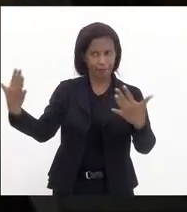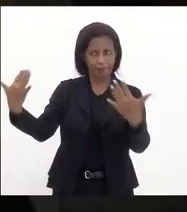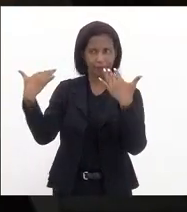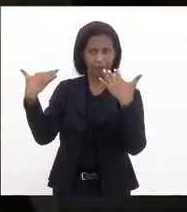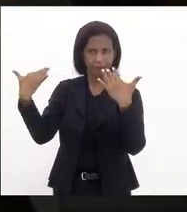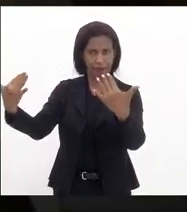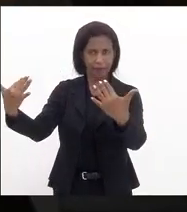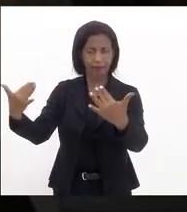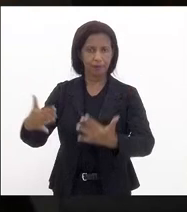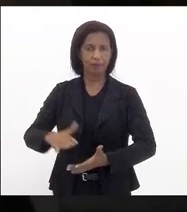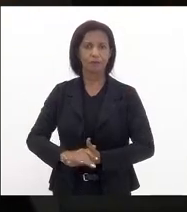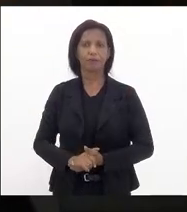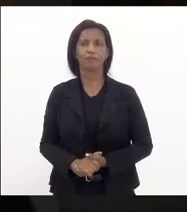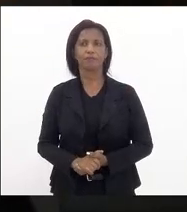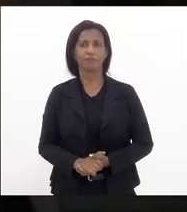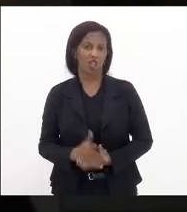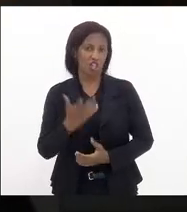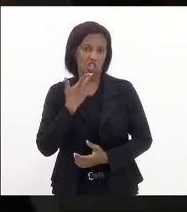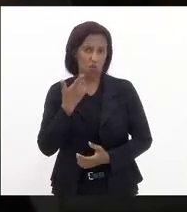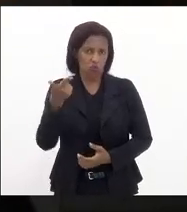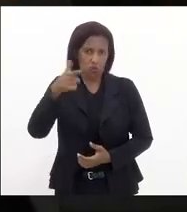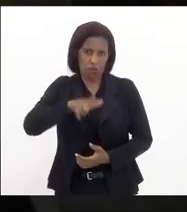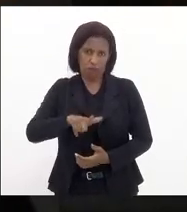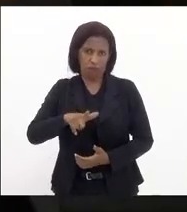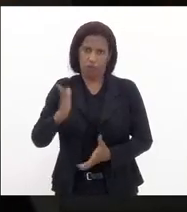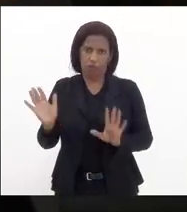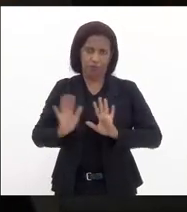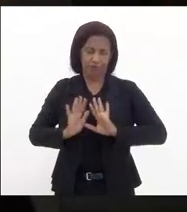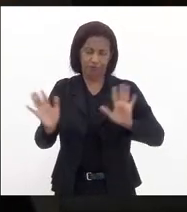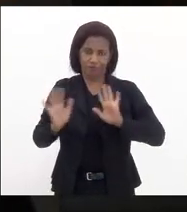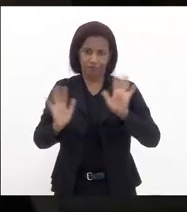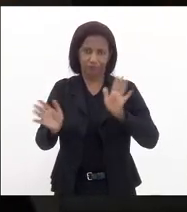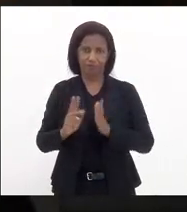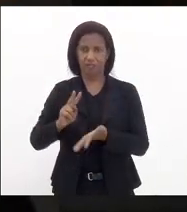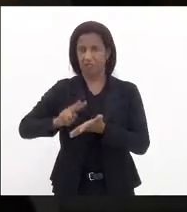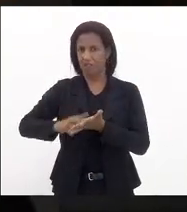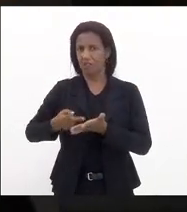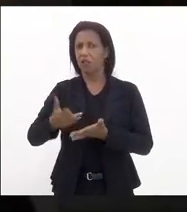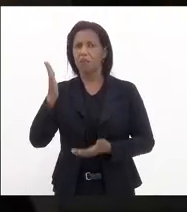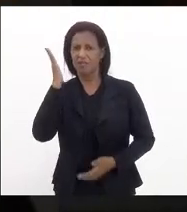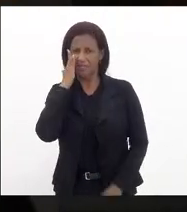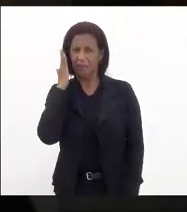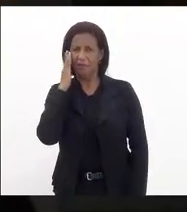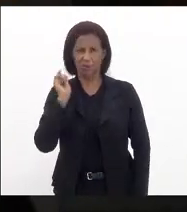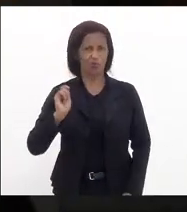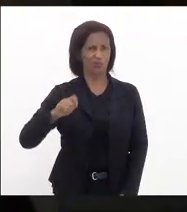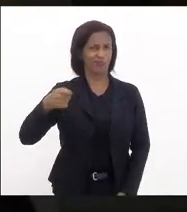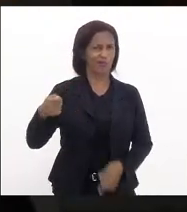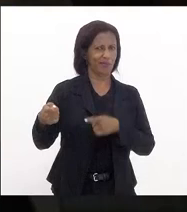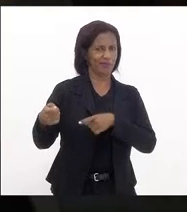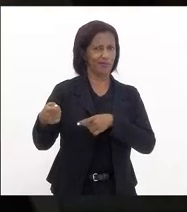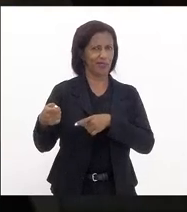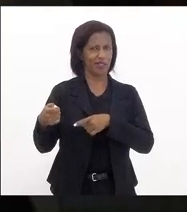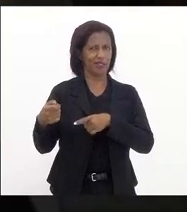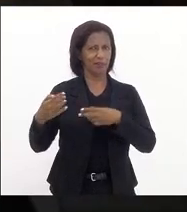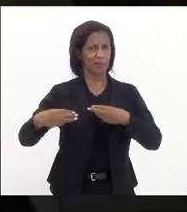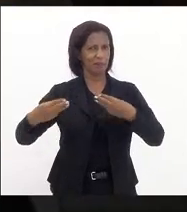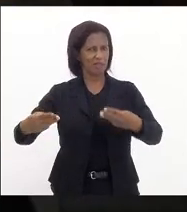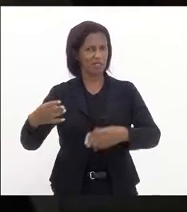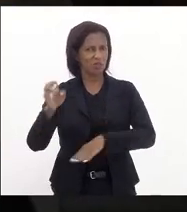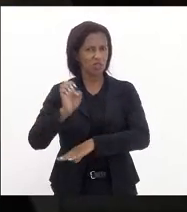não é eu não vou aqui reproduzir muito menos fazer a tradução mas todos sabemos do que se trata um ministro de estado